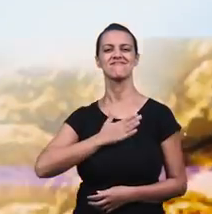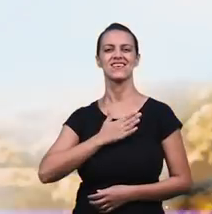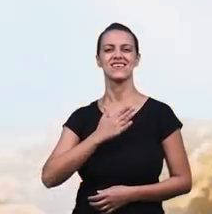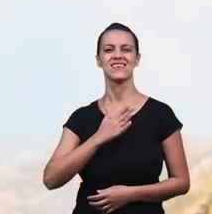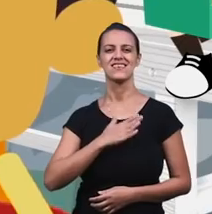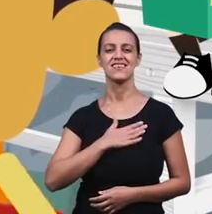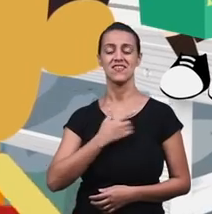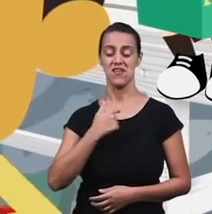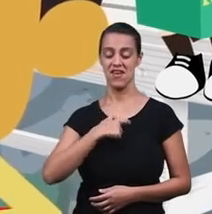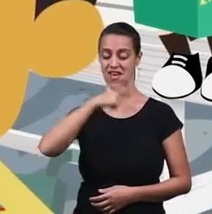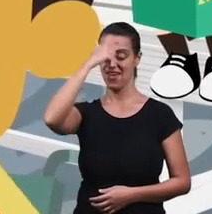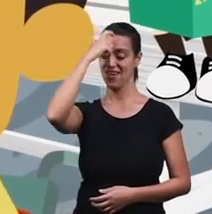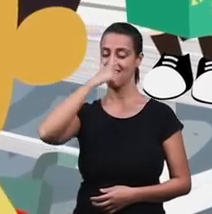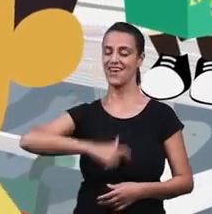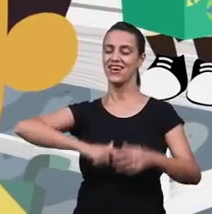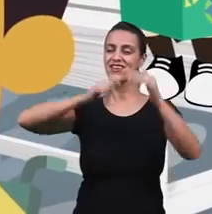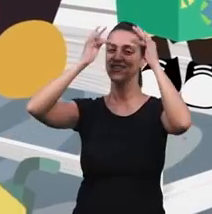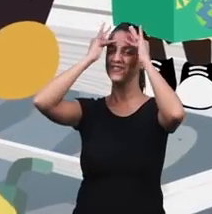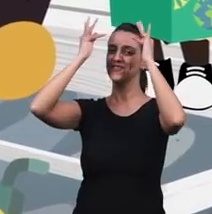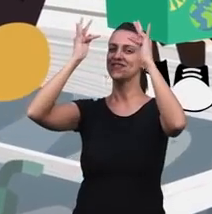viver Está